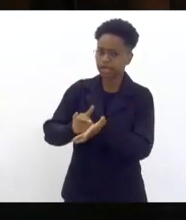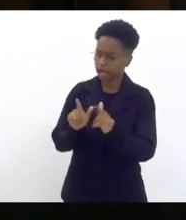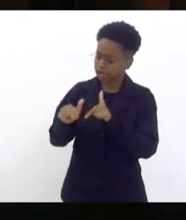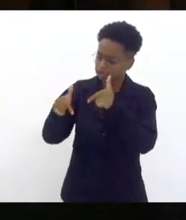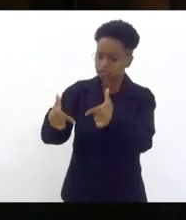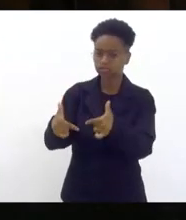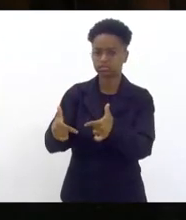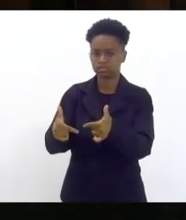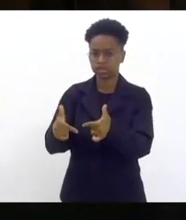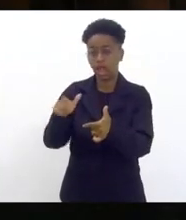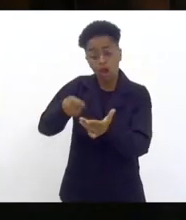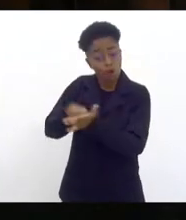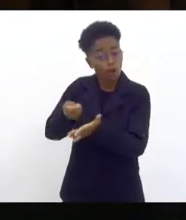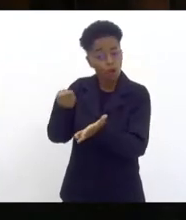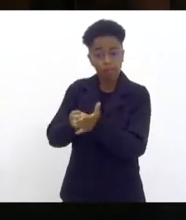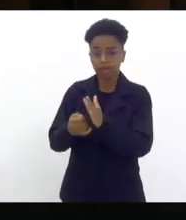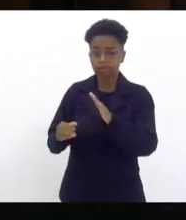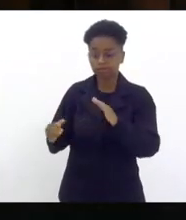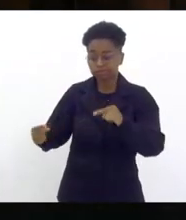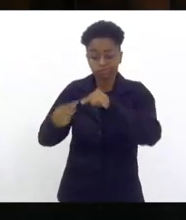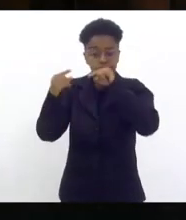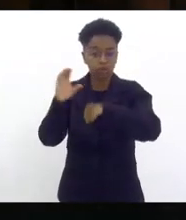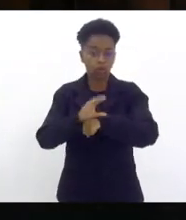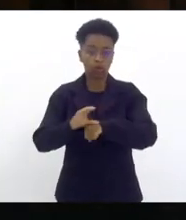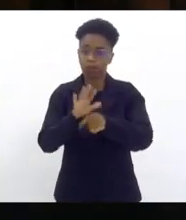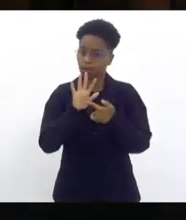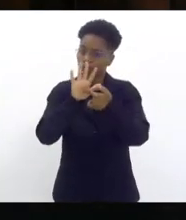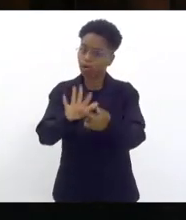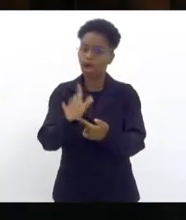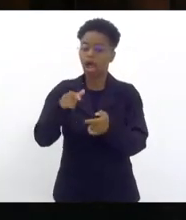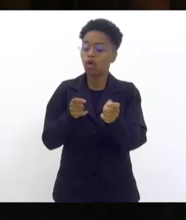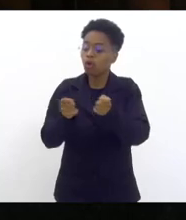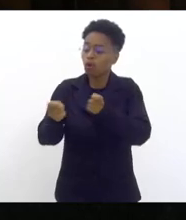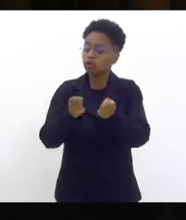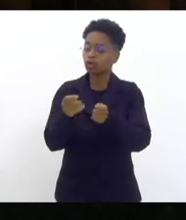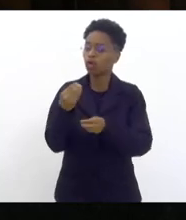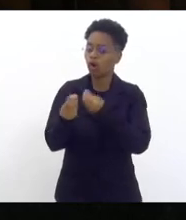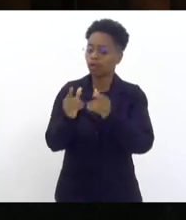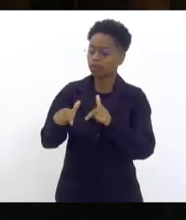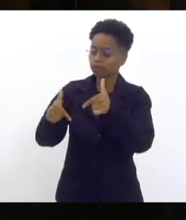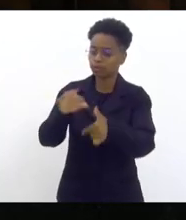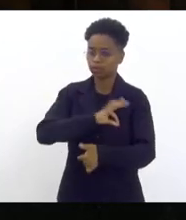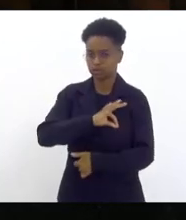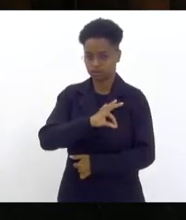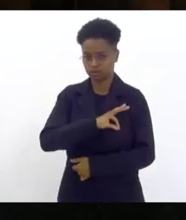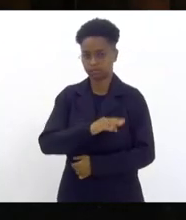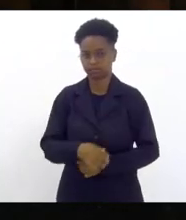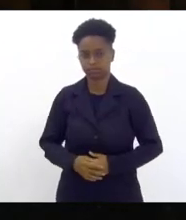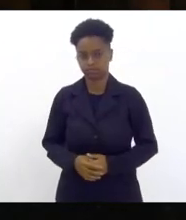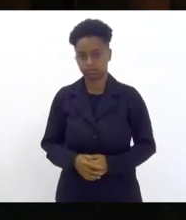função a sua obrigação constitucional que é o controle externo da atividade policial então